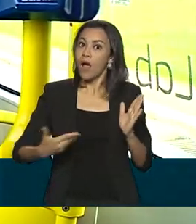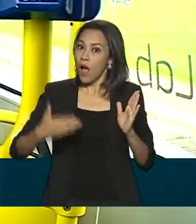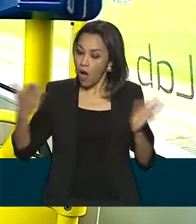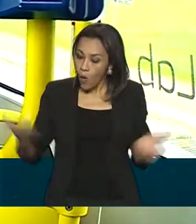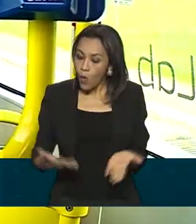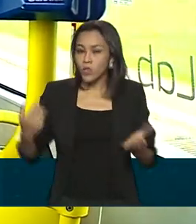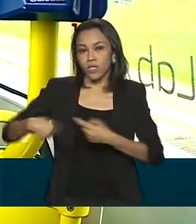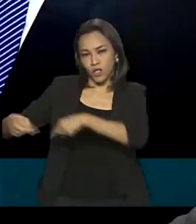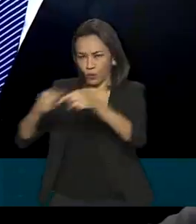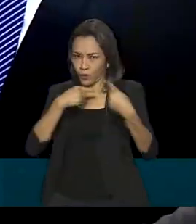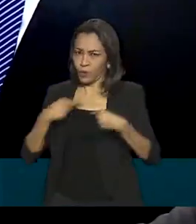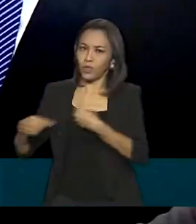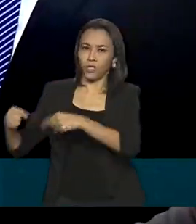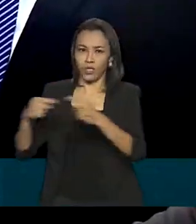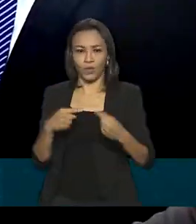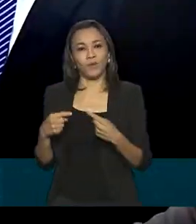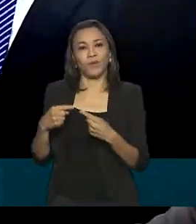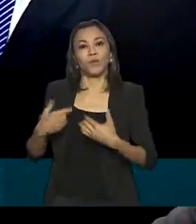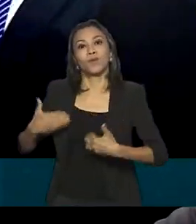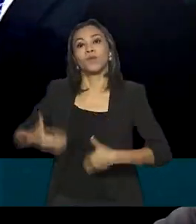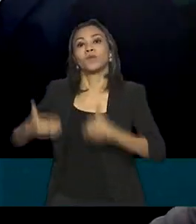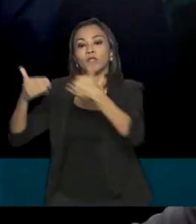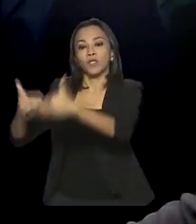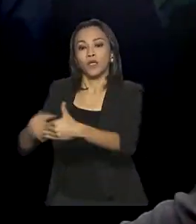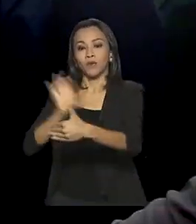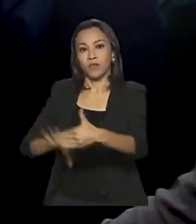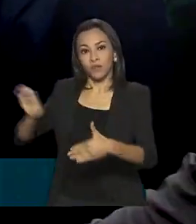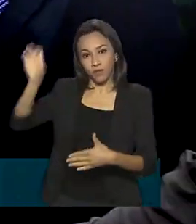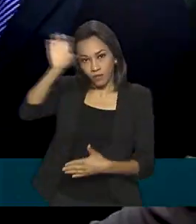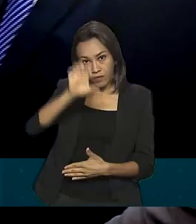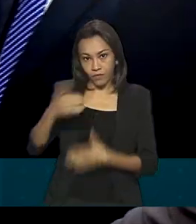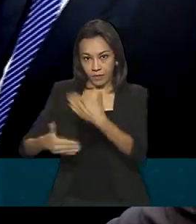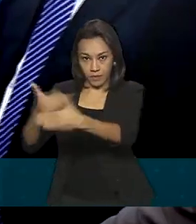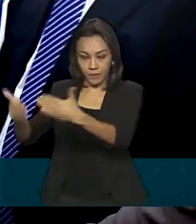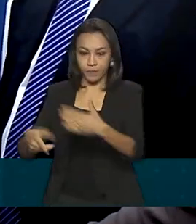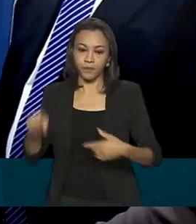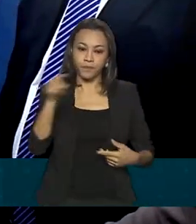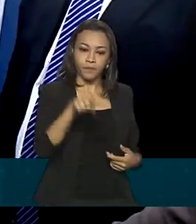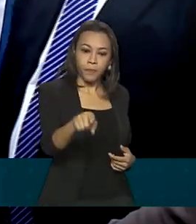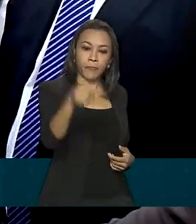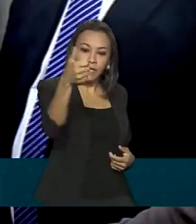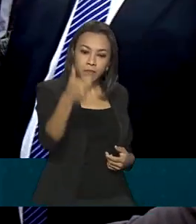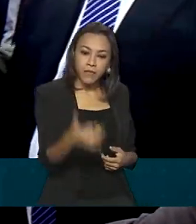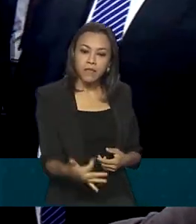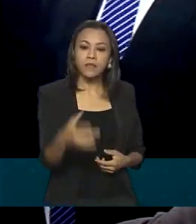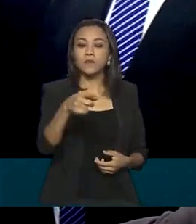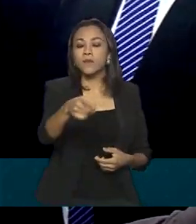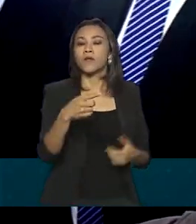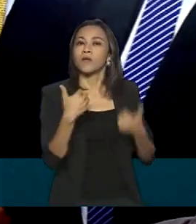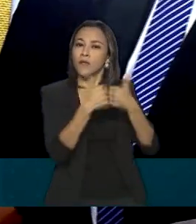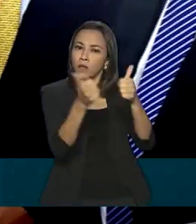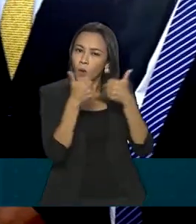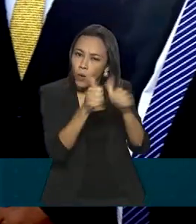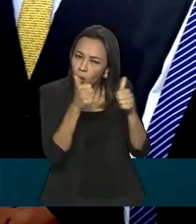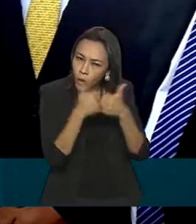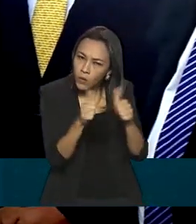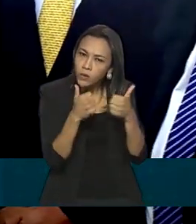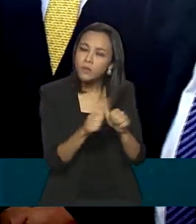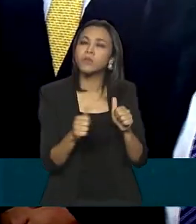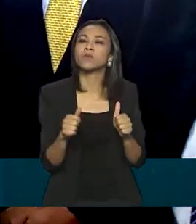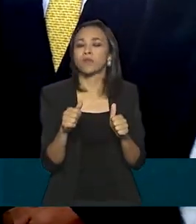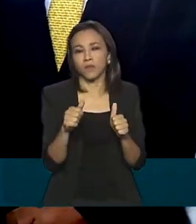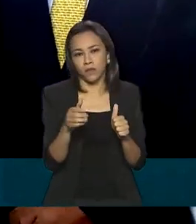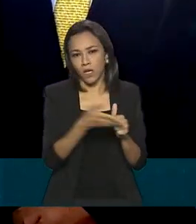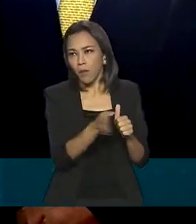Desenvolvimento Regional. Tecnologia verde, transporte de massa, transporte urbano de massa, quer dizer, transporte